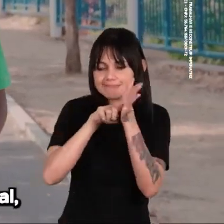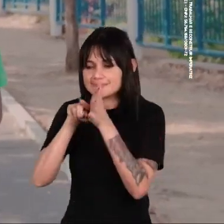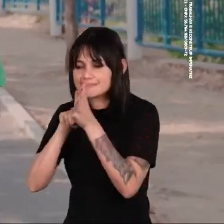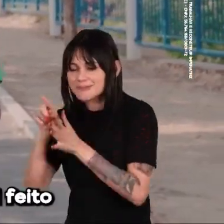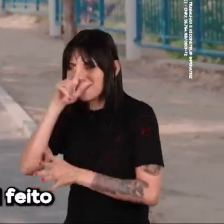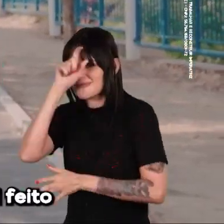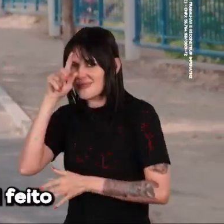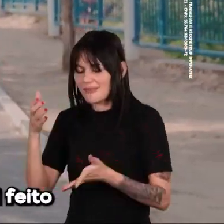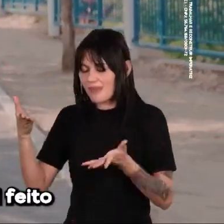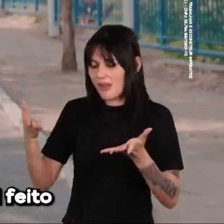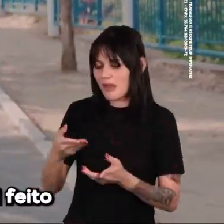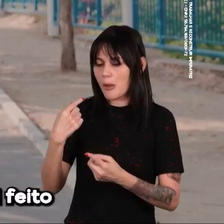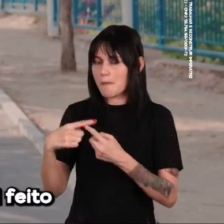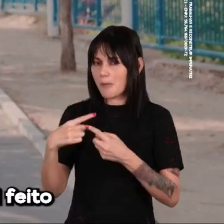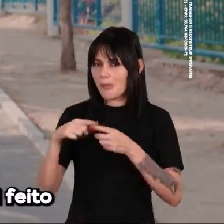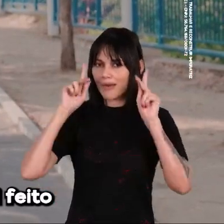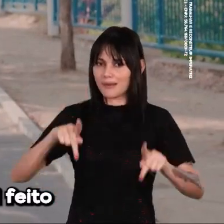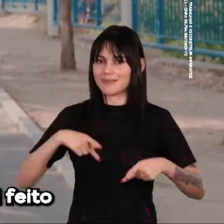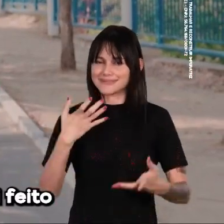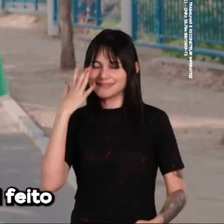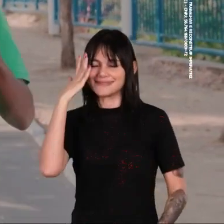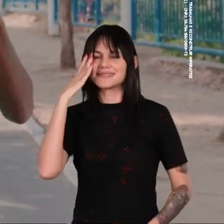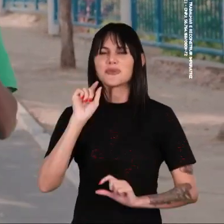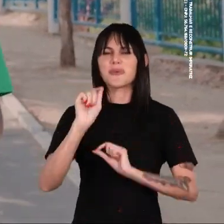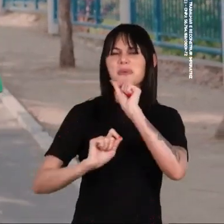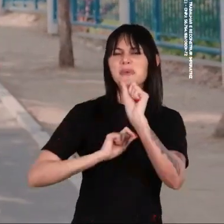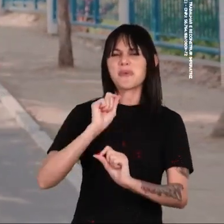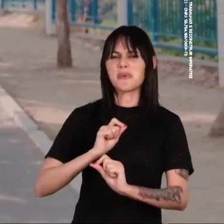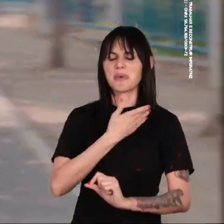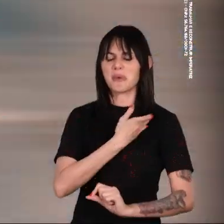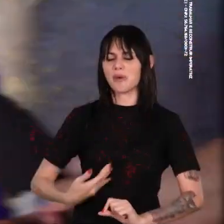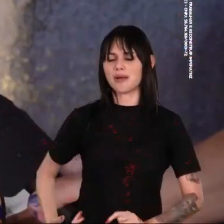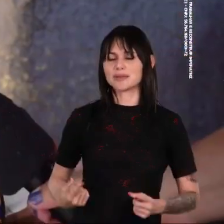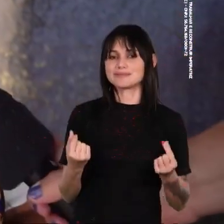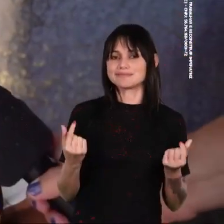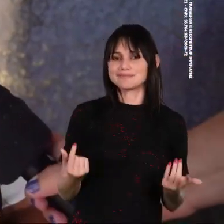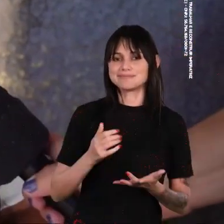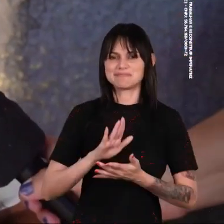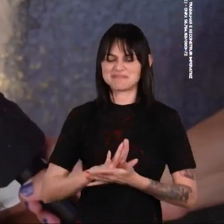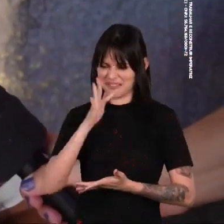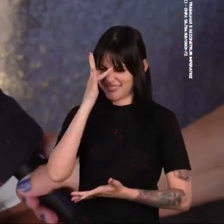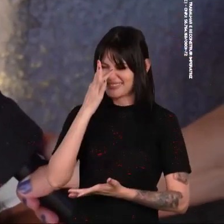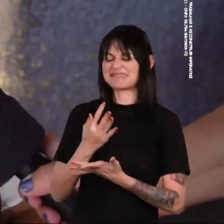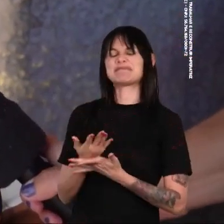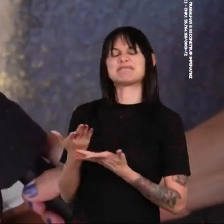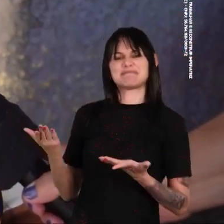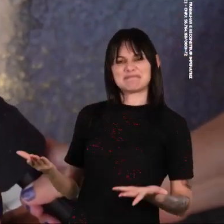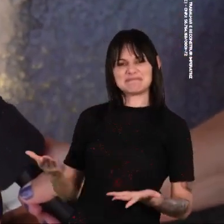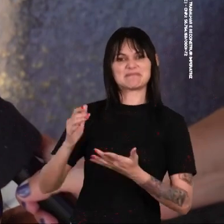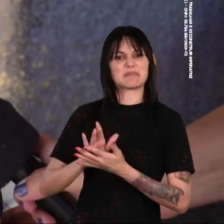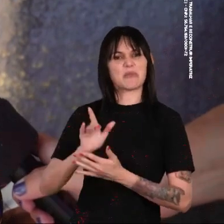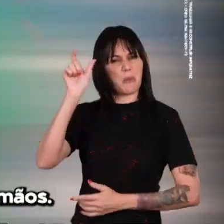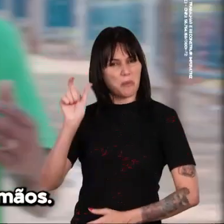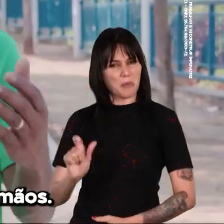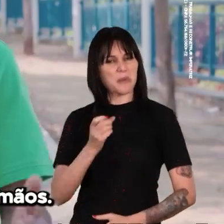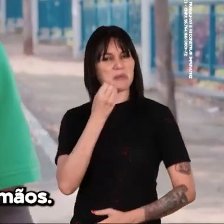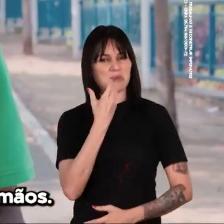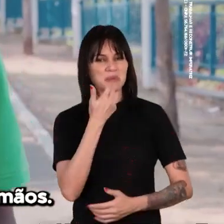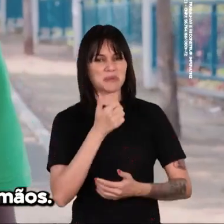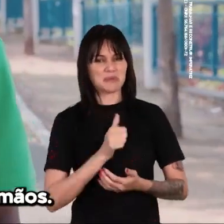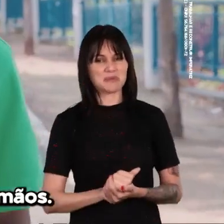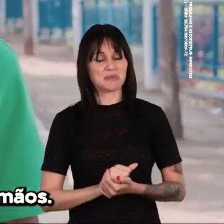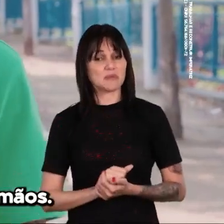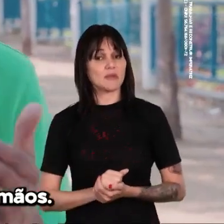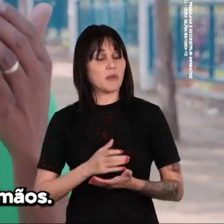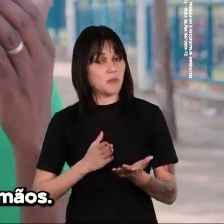atual, porque o povo quer saber o que foi feito com dinheiro público. Eu botei fé nele, viu? Esse é que é o homem. O voto